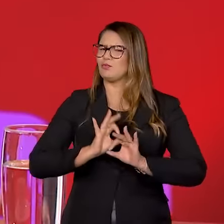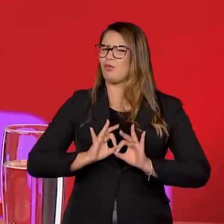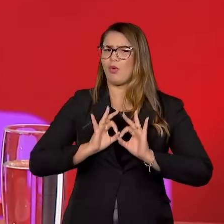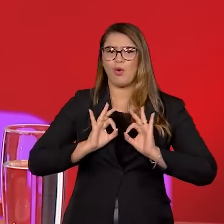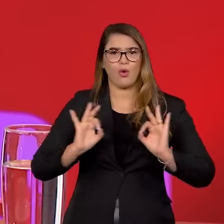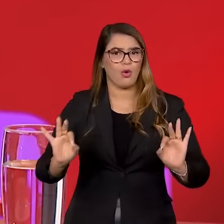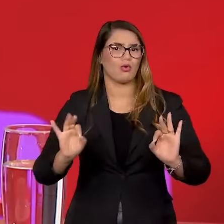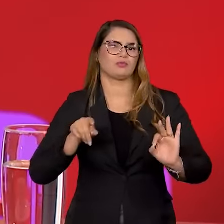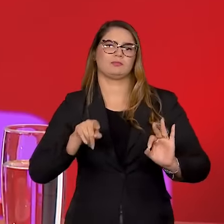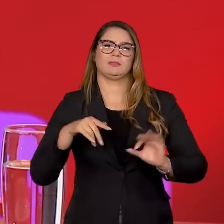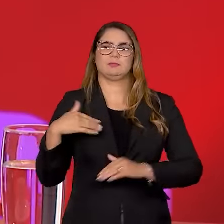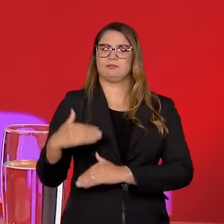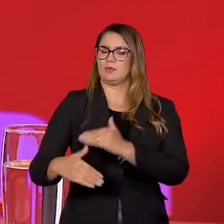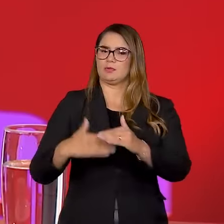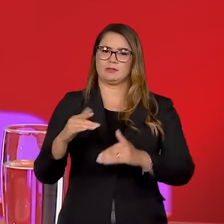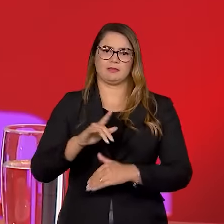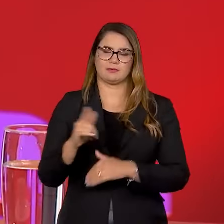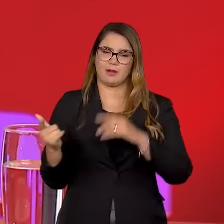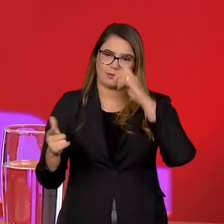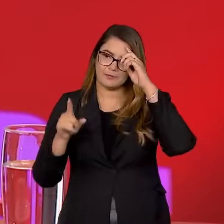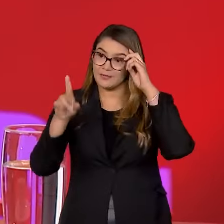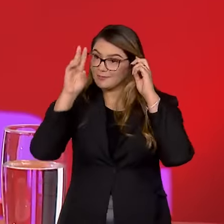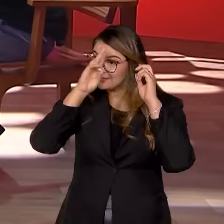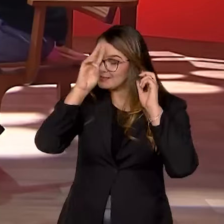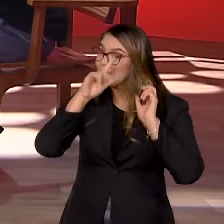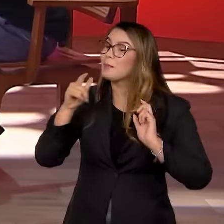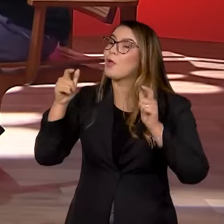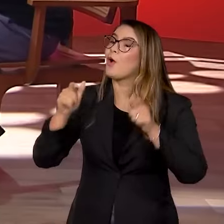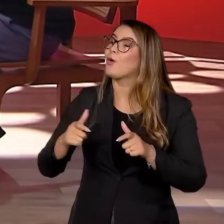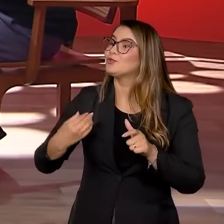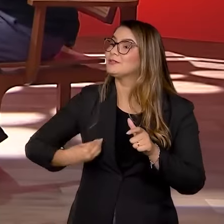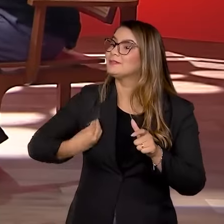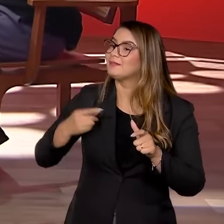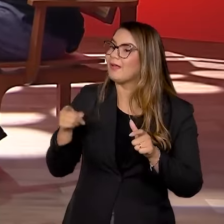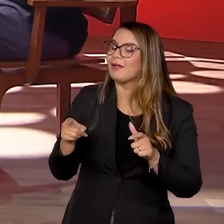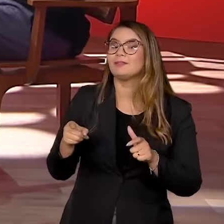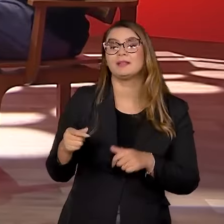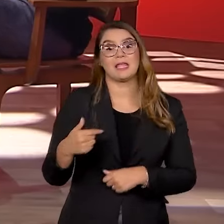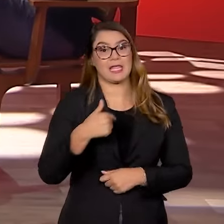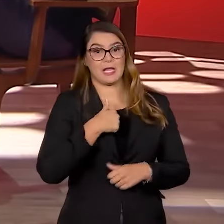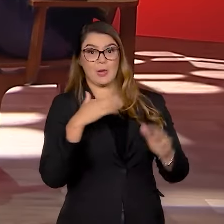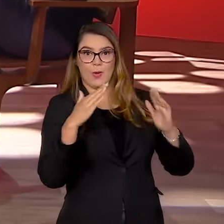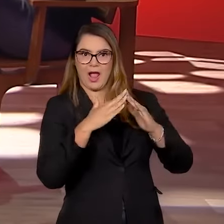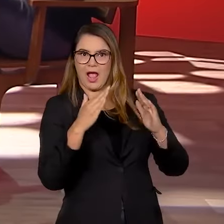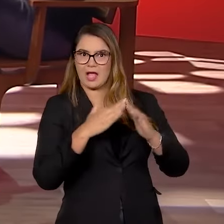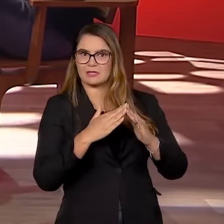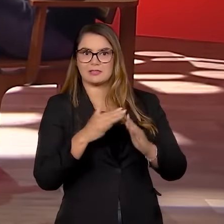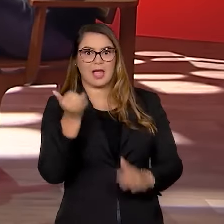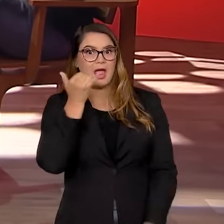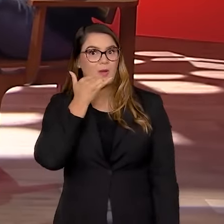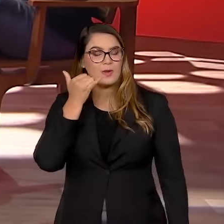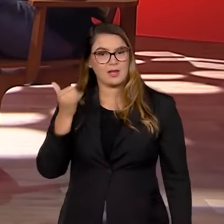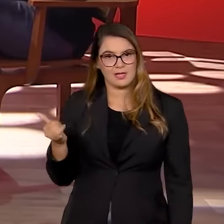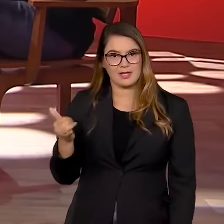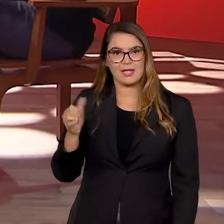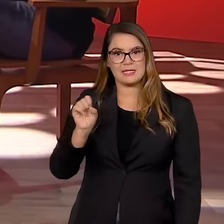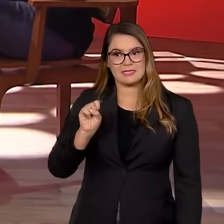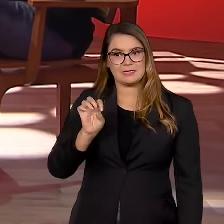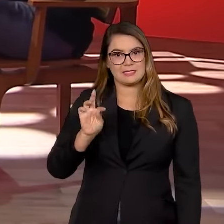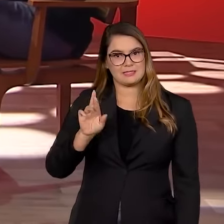determinante para esse processo, eu não tenho a menor dúvida. Você lembra onde você estava, quando saíram as matérias? Eu estava em casa, na verdade. Eu liguei imediatamente para o Leme Streck,